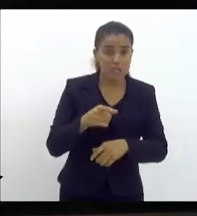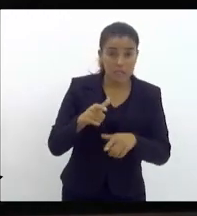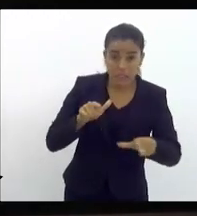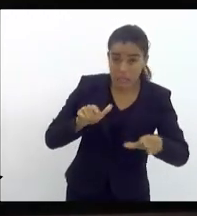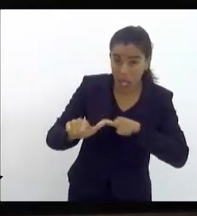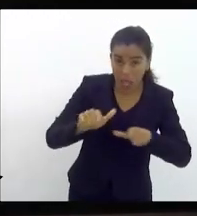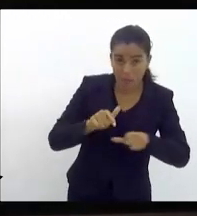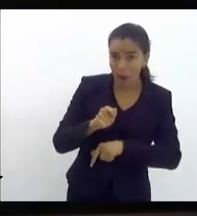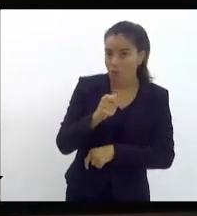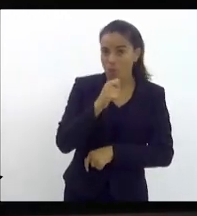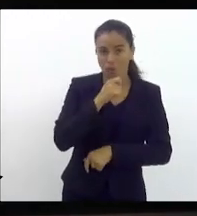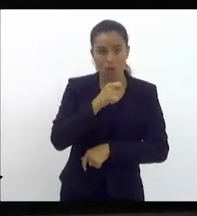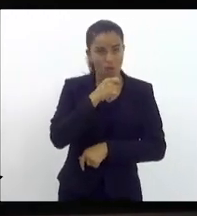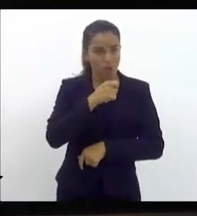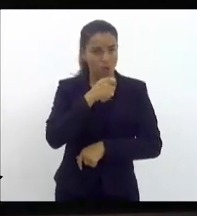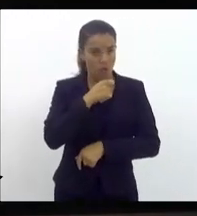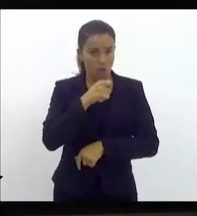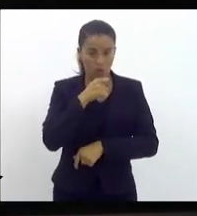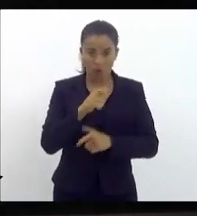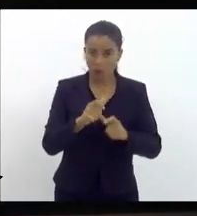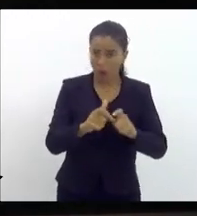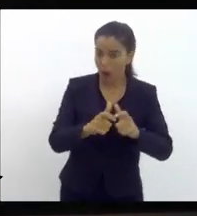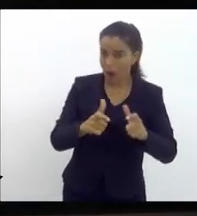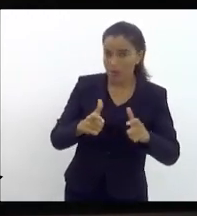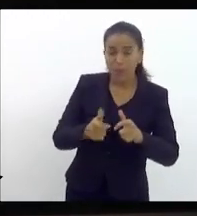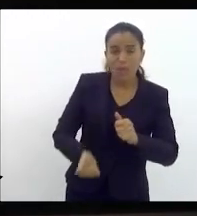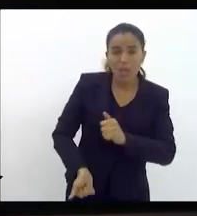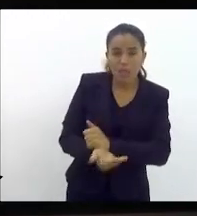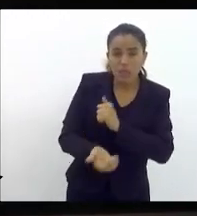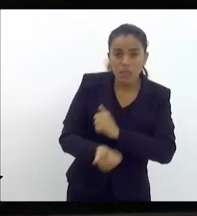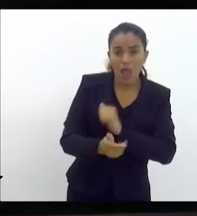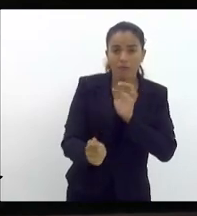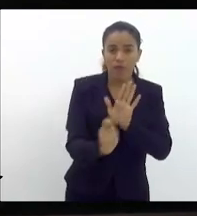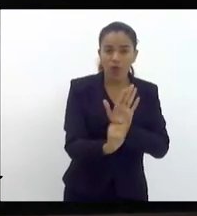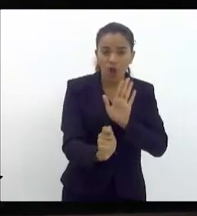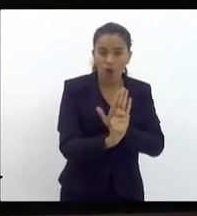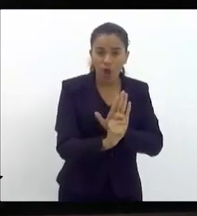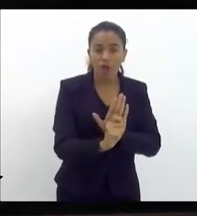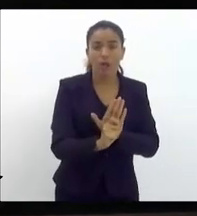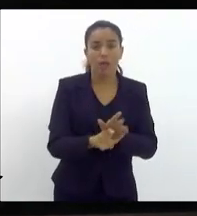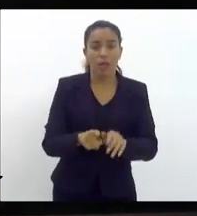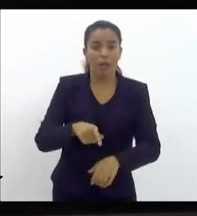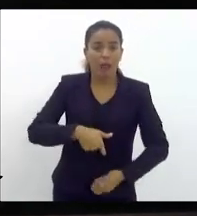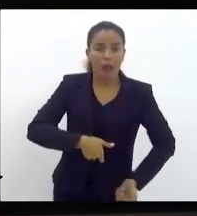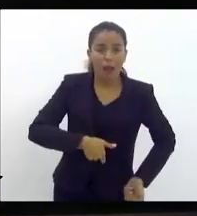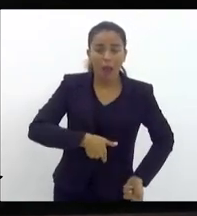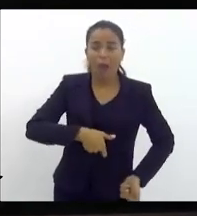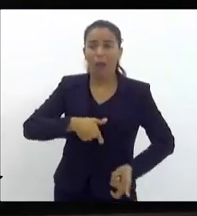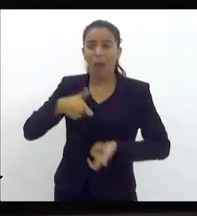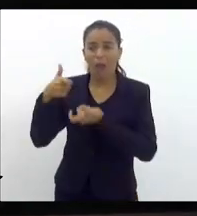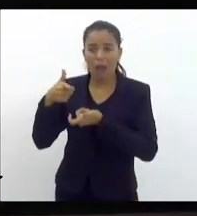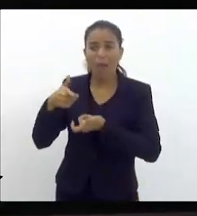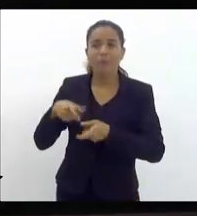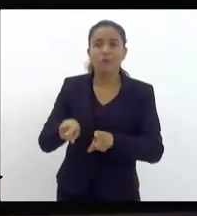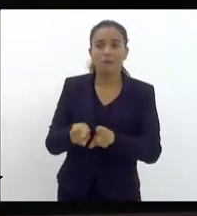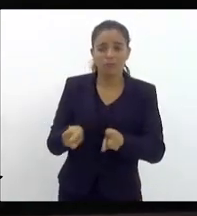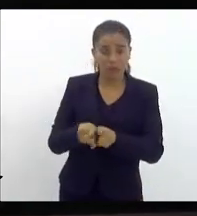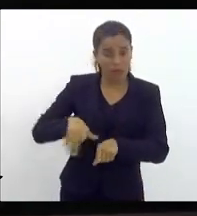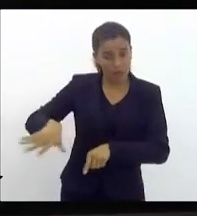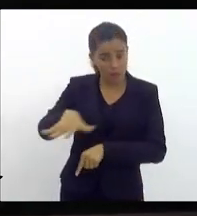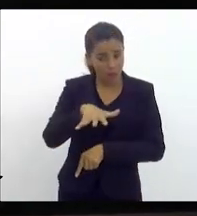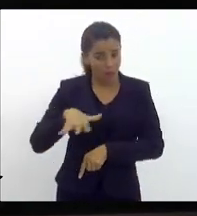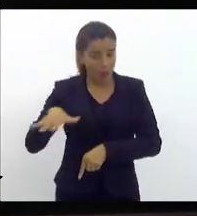E o maior número de termos de tráfico de drogas, de armas, se dá justamente naquela área dali,